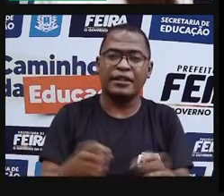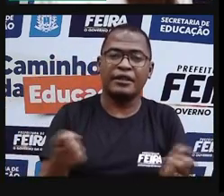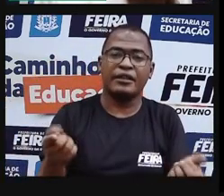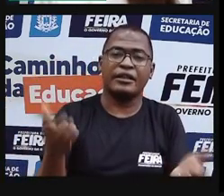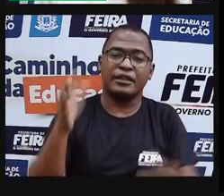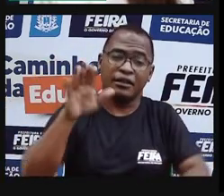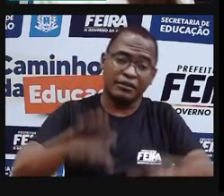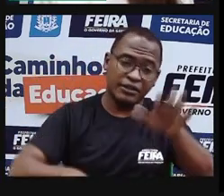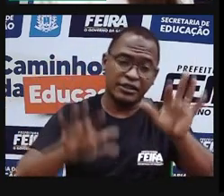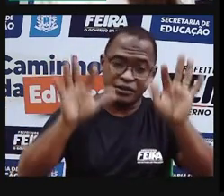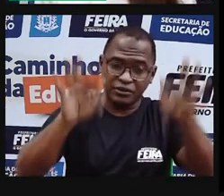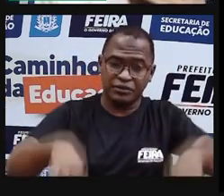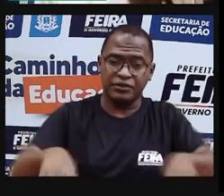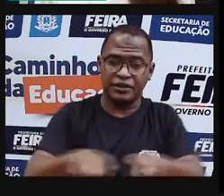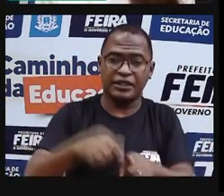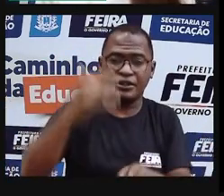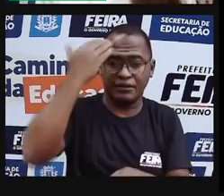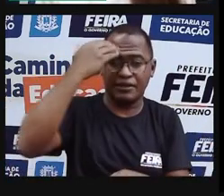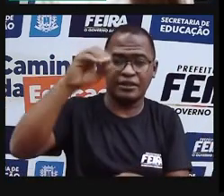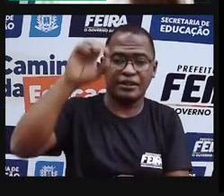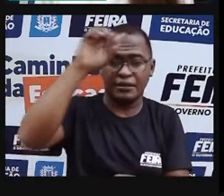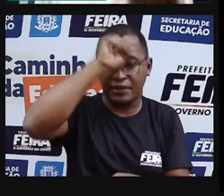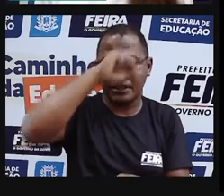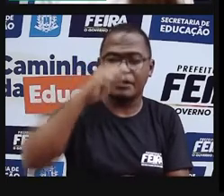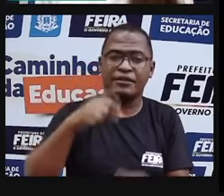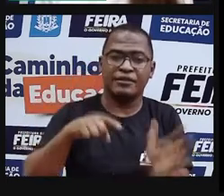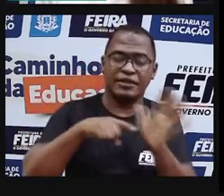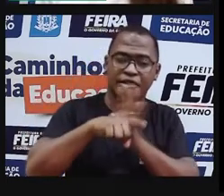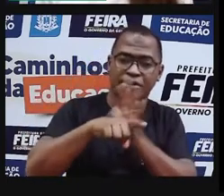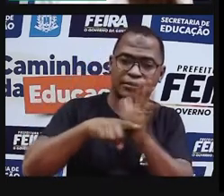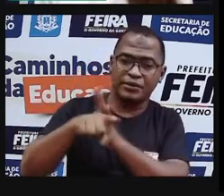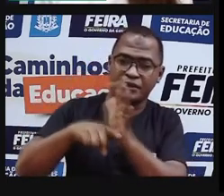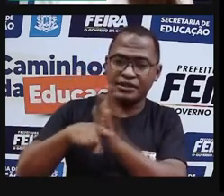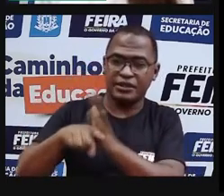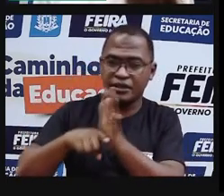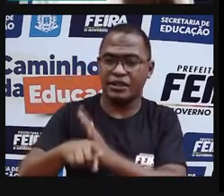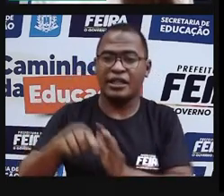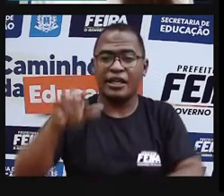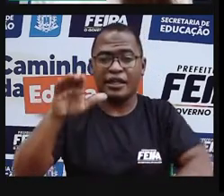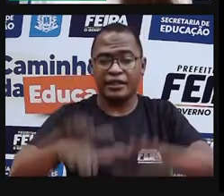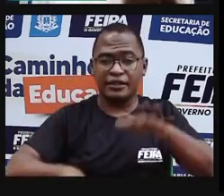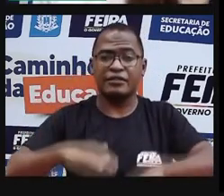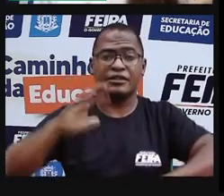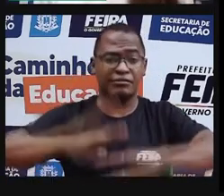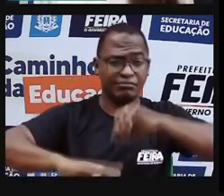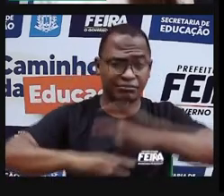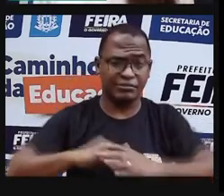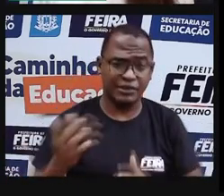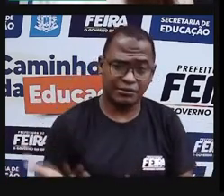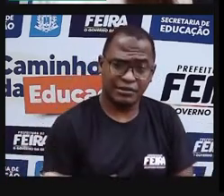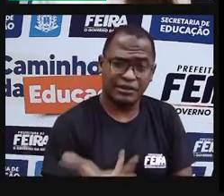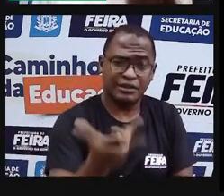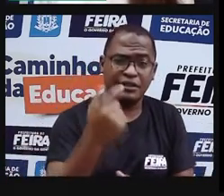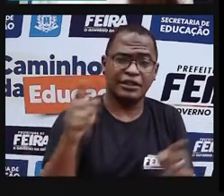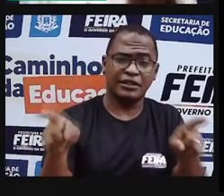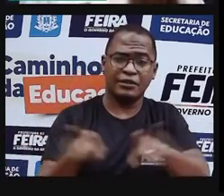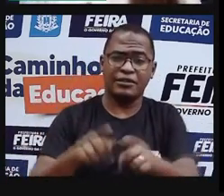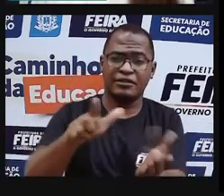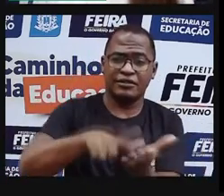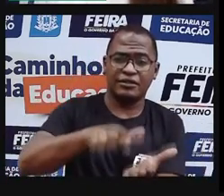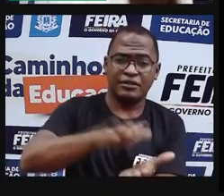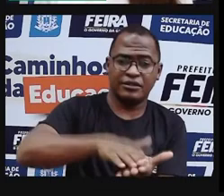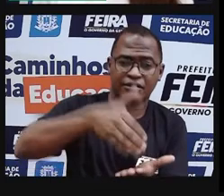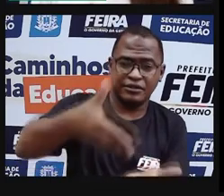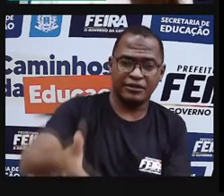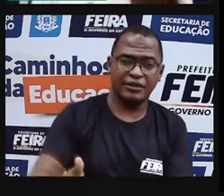uma pesquisa e se aventurar ou tentar fazer uma xilogravura. Quem gosta de arte, quem